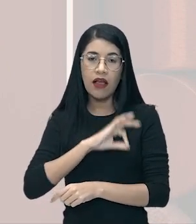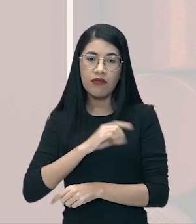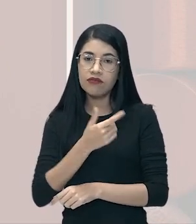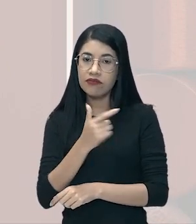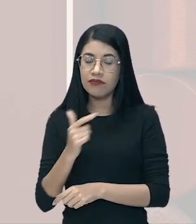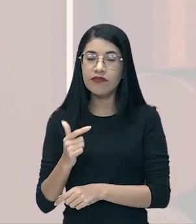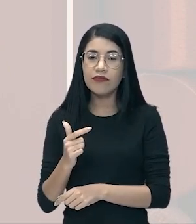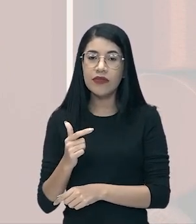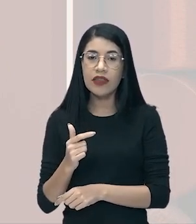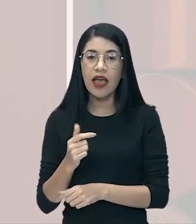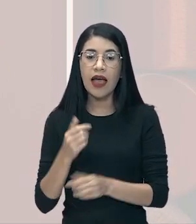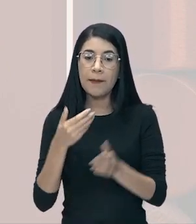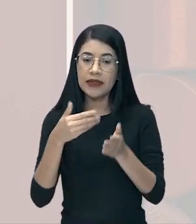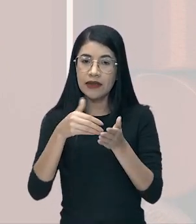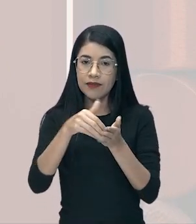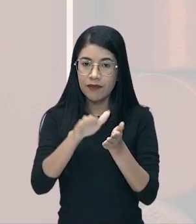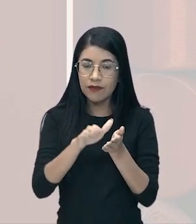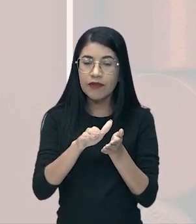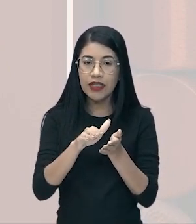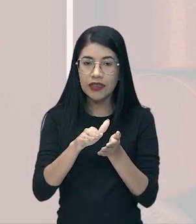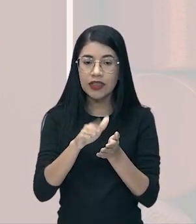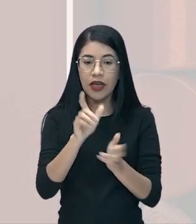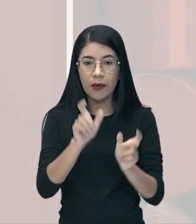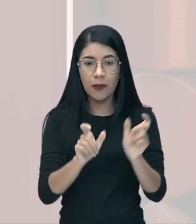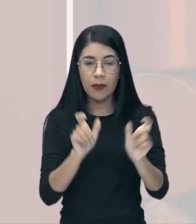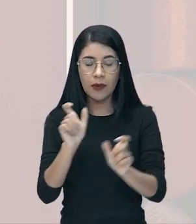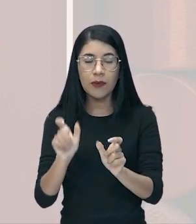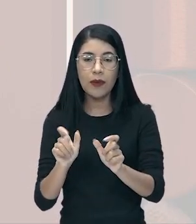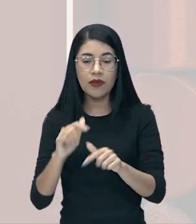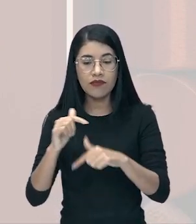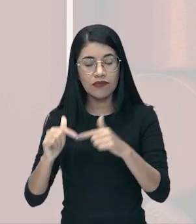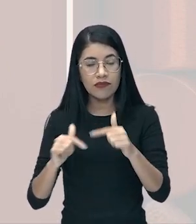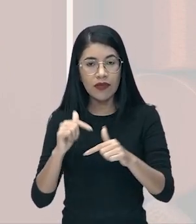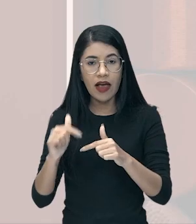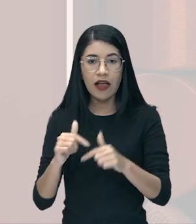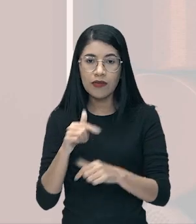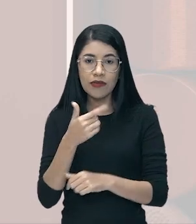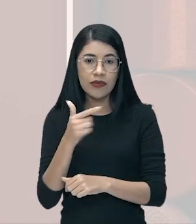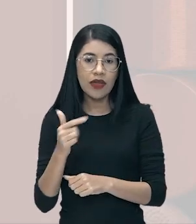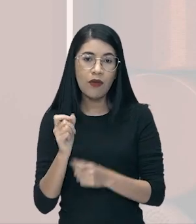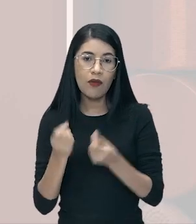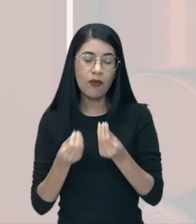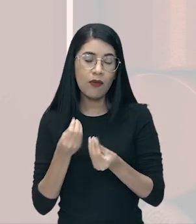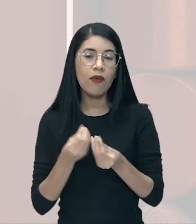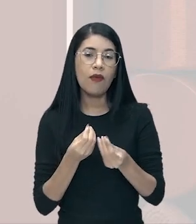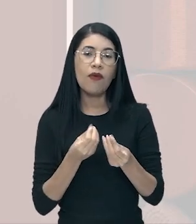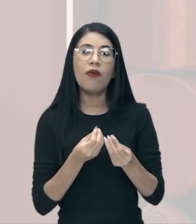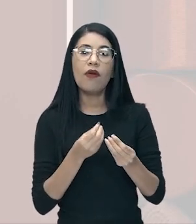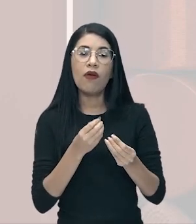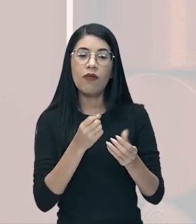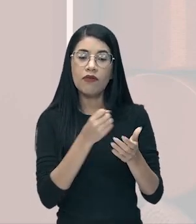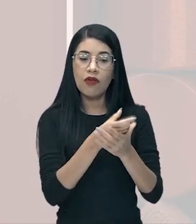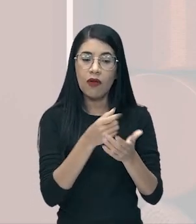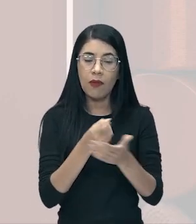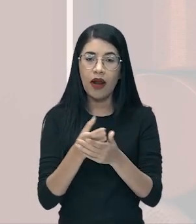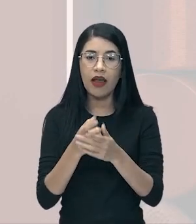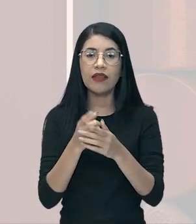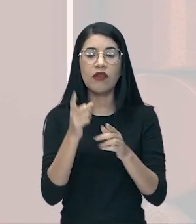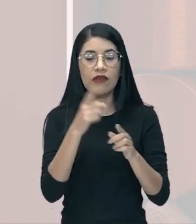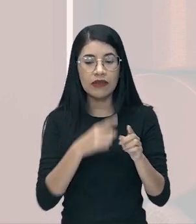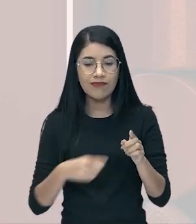o funcionário. E o funcionário demitido, sem emprego, obviamente, não vai ter condição de comprar e gera ali um ciclo